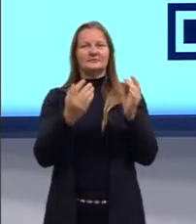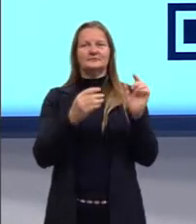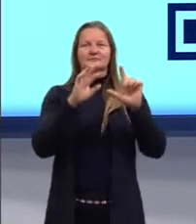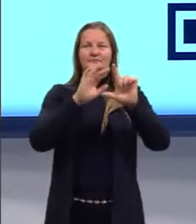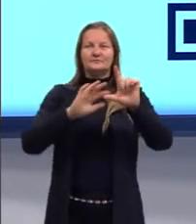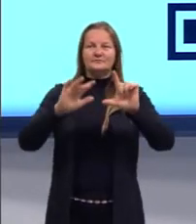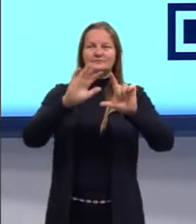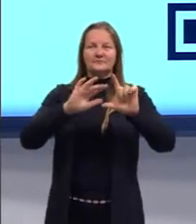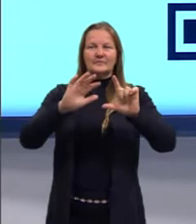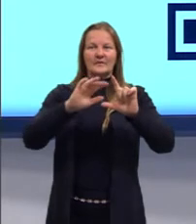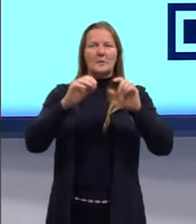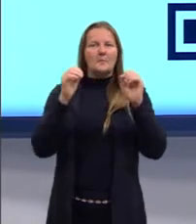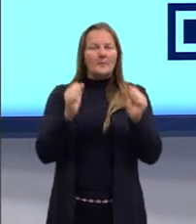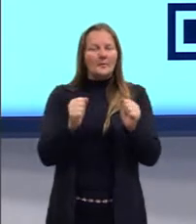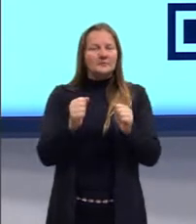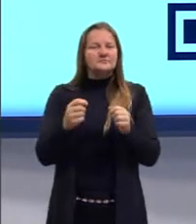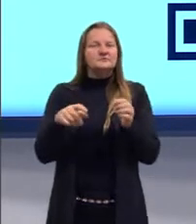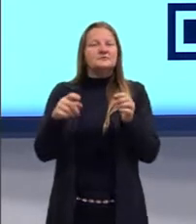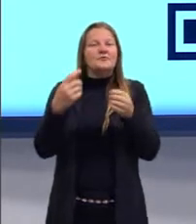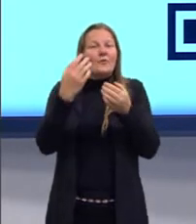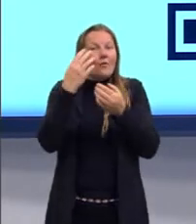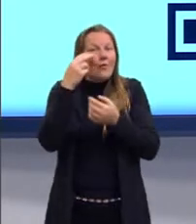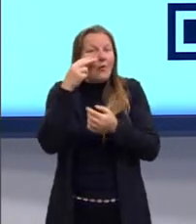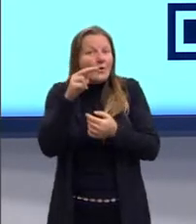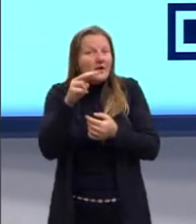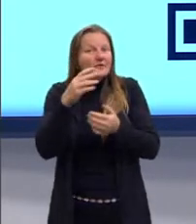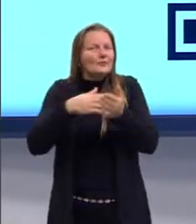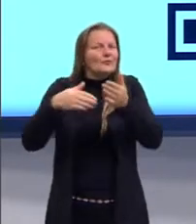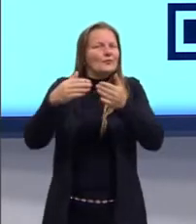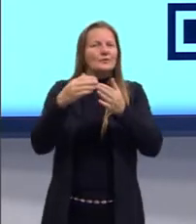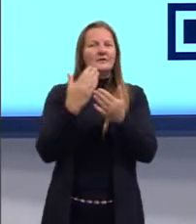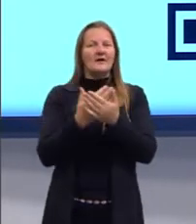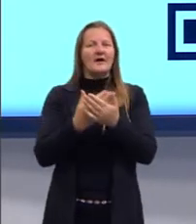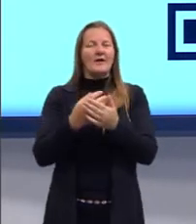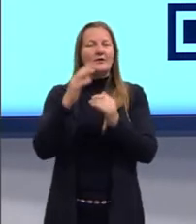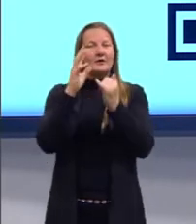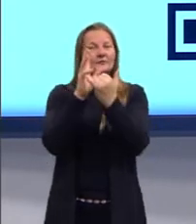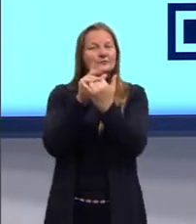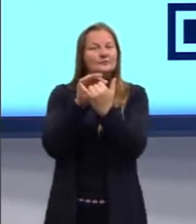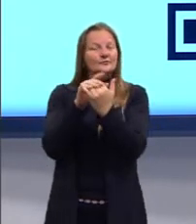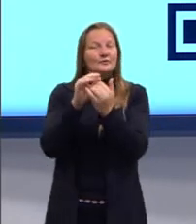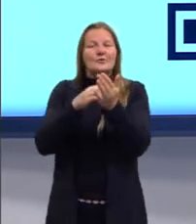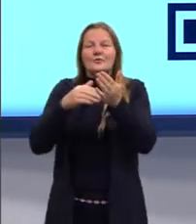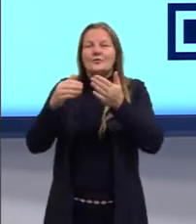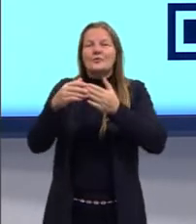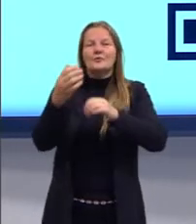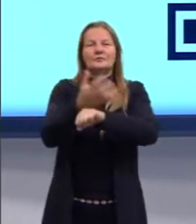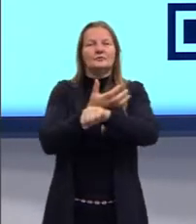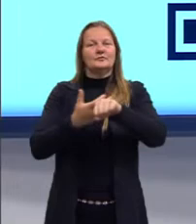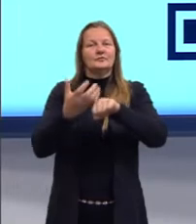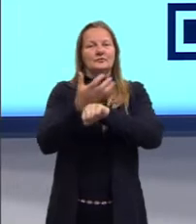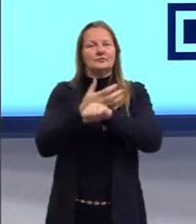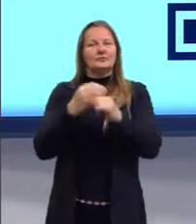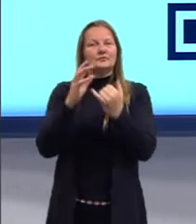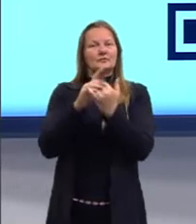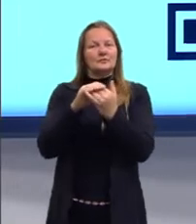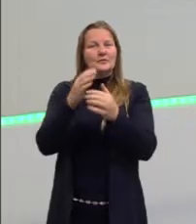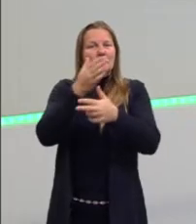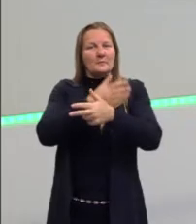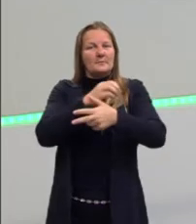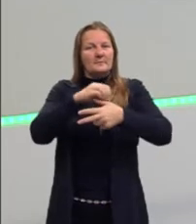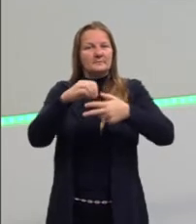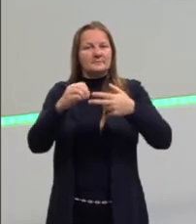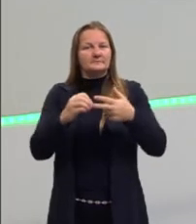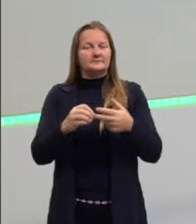Code, onde vocês assistem todas as aulas que já estão disponíveis lá no YouTube de todos os componentes aí do nosso pré-ENEM.